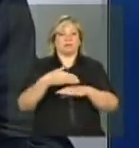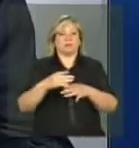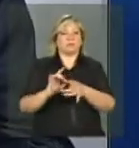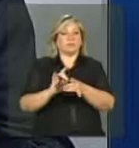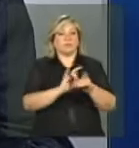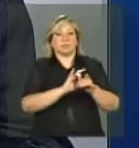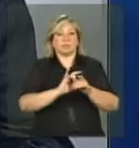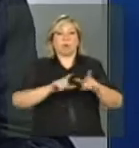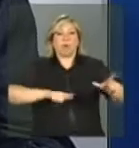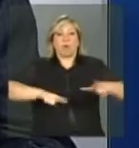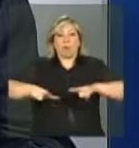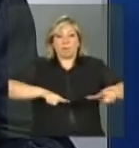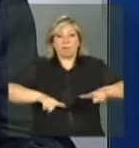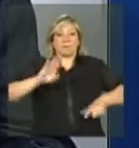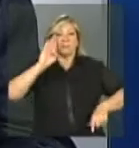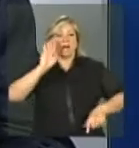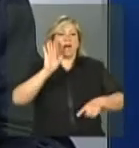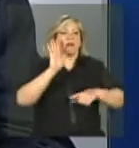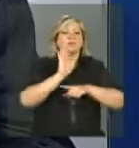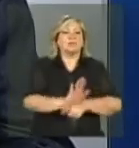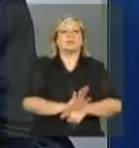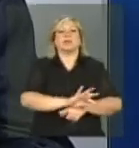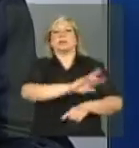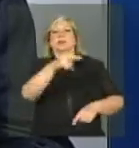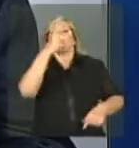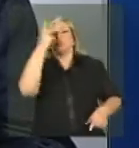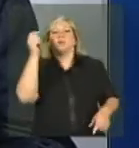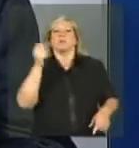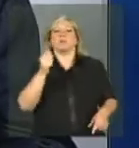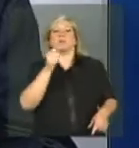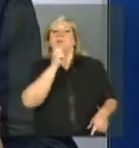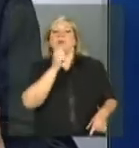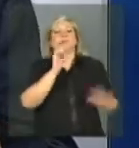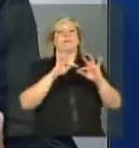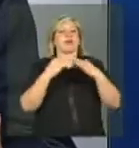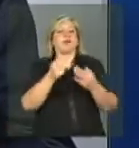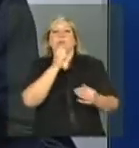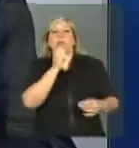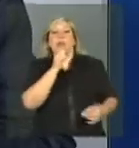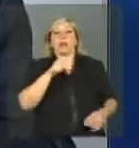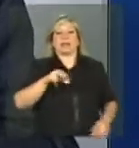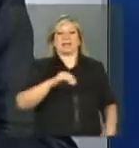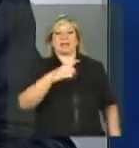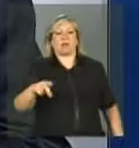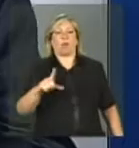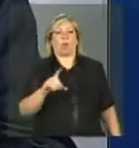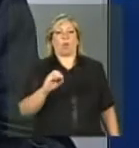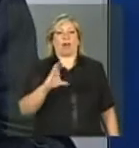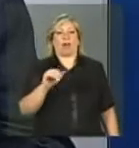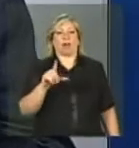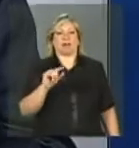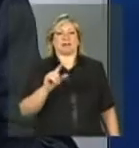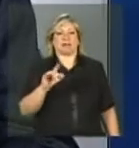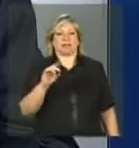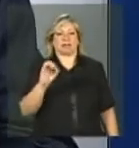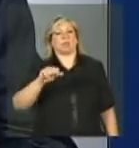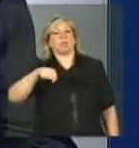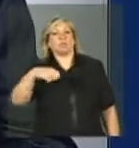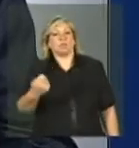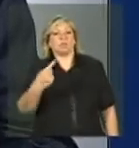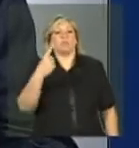Operacional dos Não Localizados. Como nós temos cerca de 10%, 12%, portanto, cerca de 2 milhões que estão não